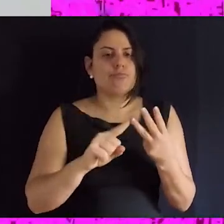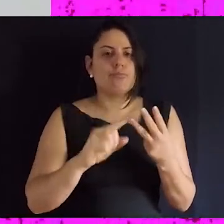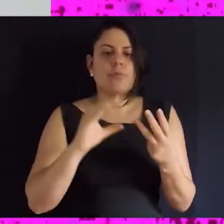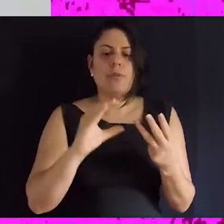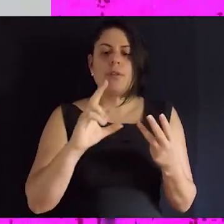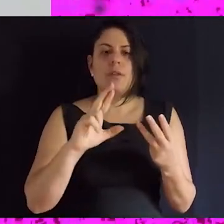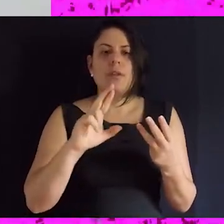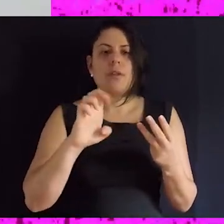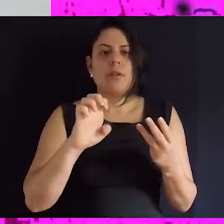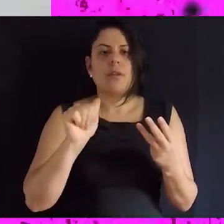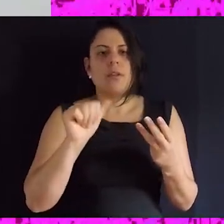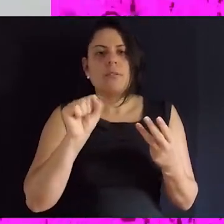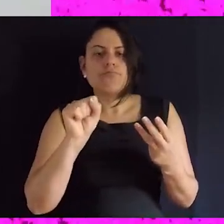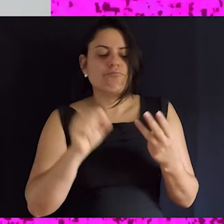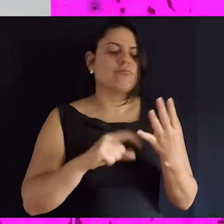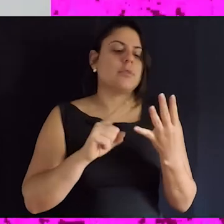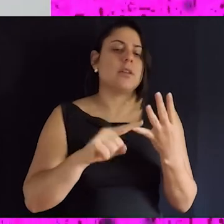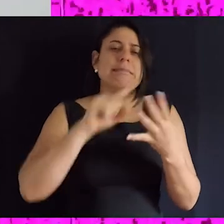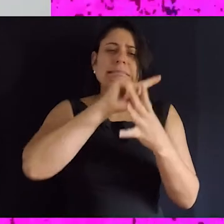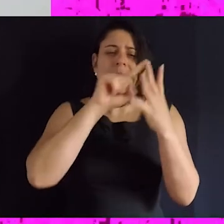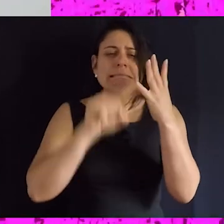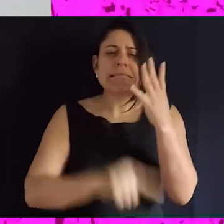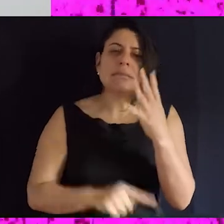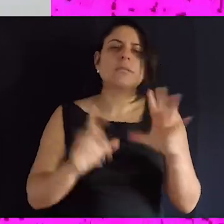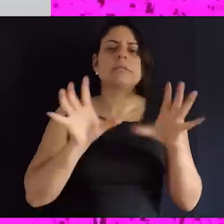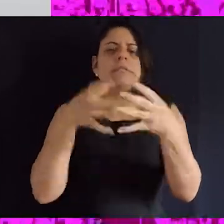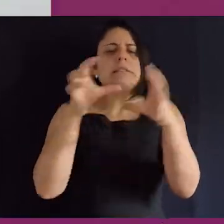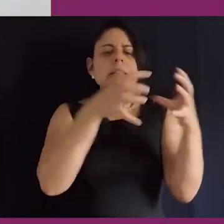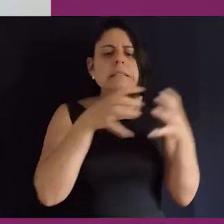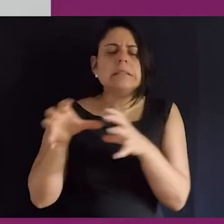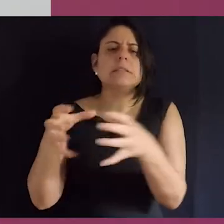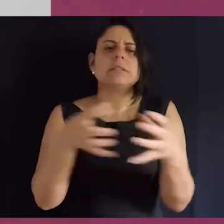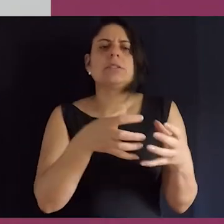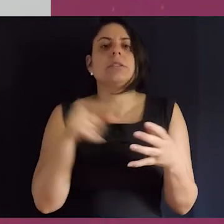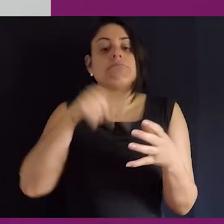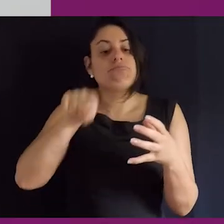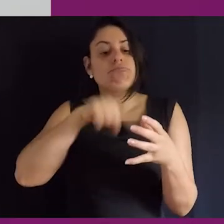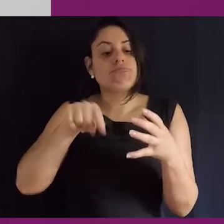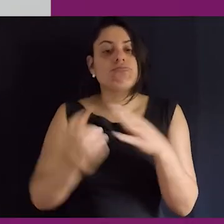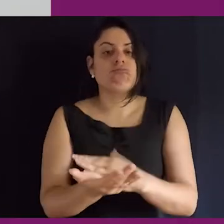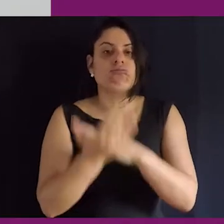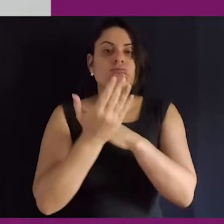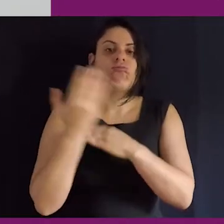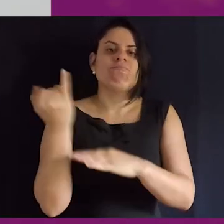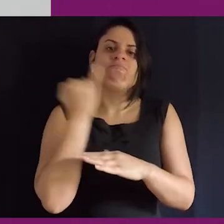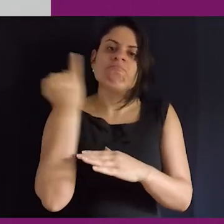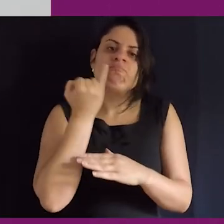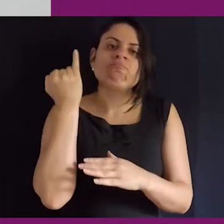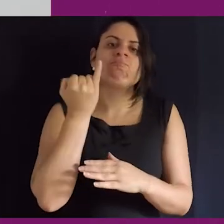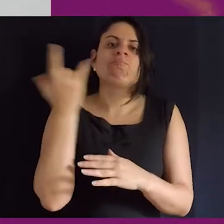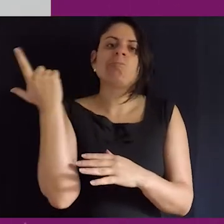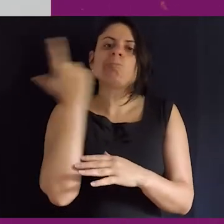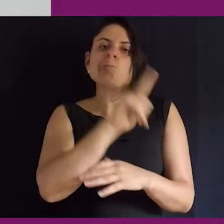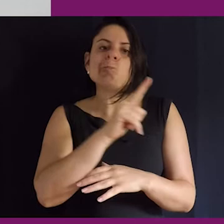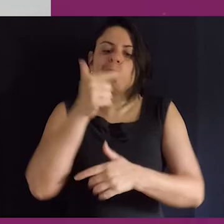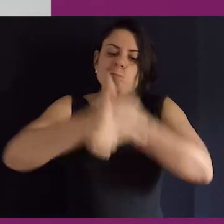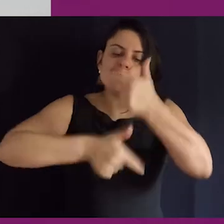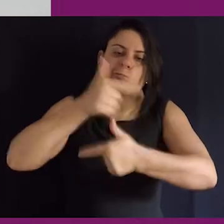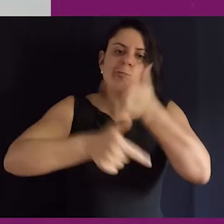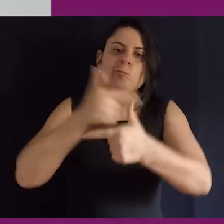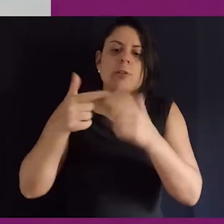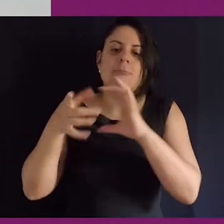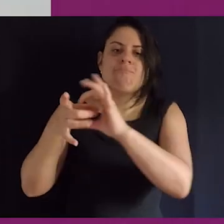creias e outros equipamentos que são importantes para